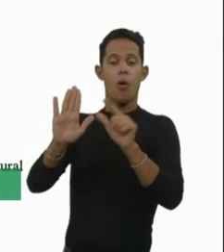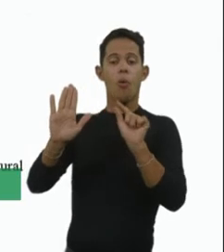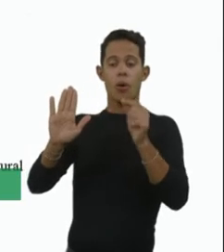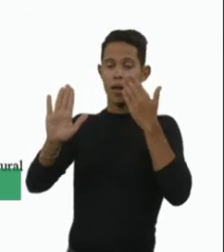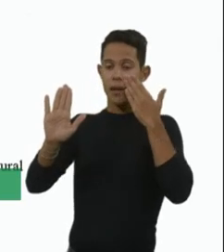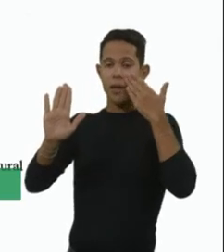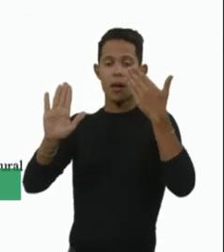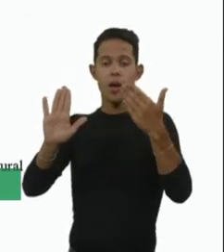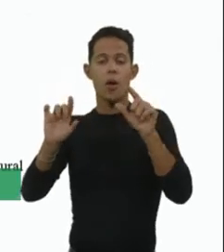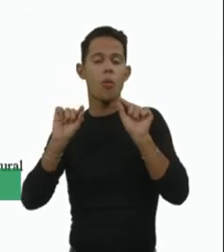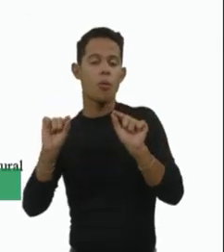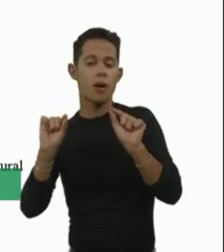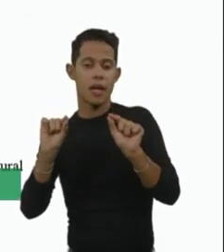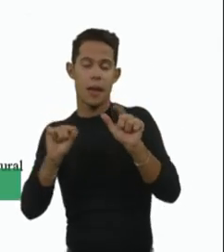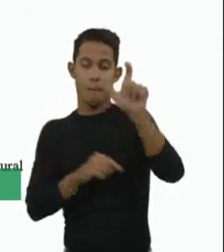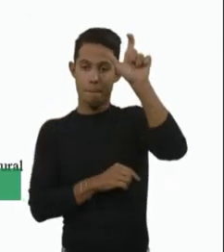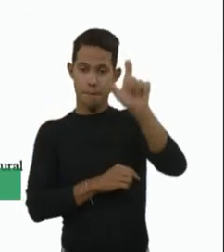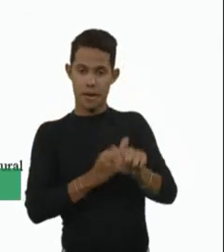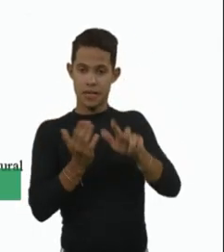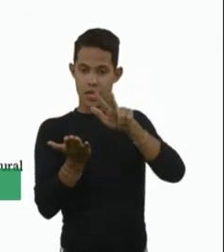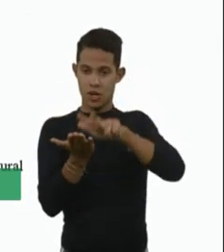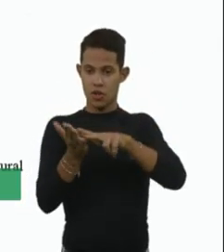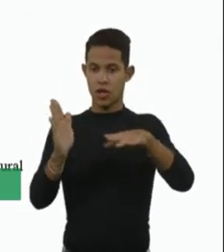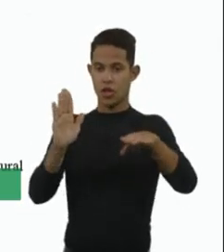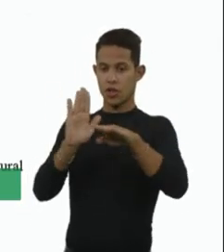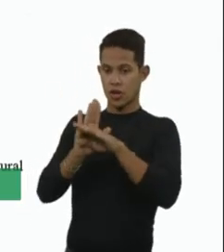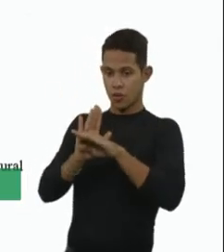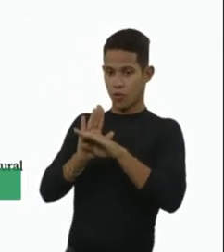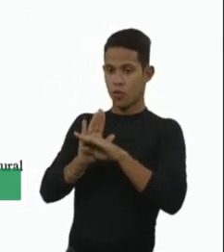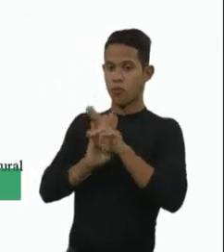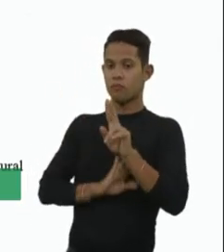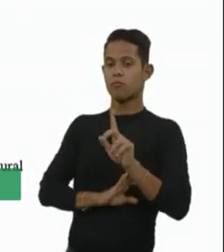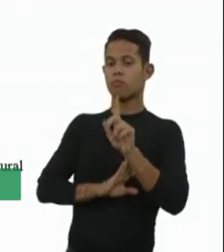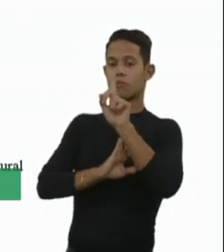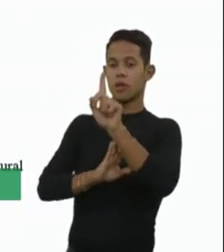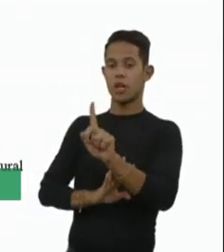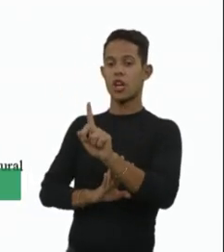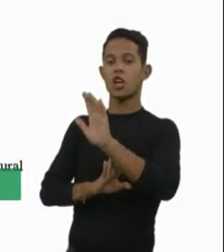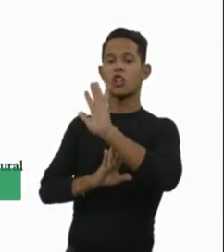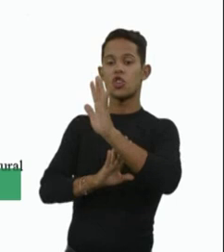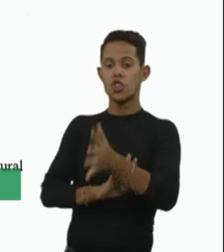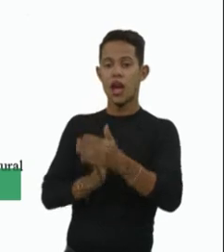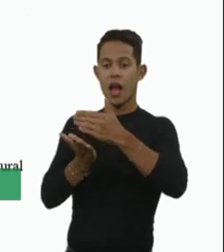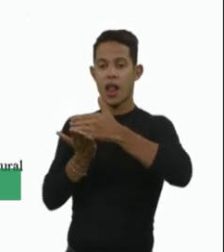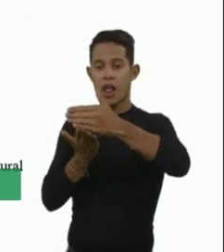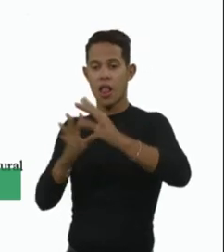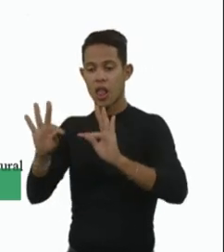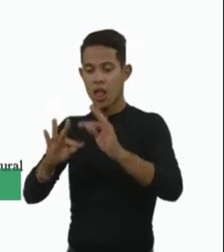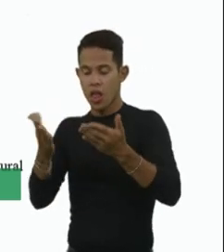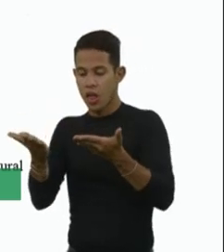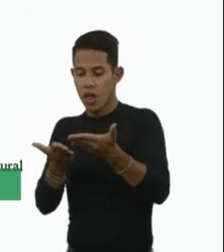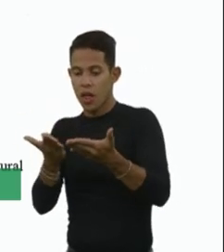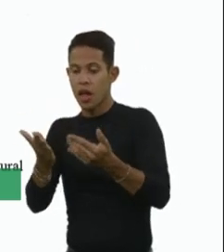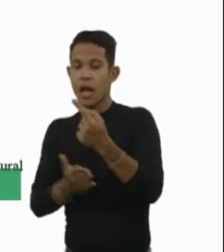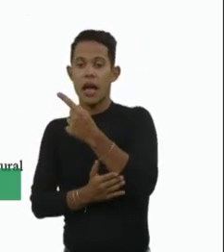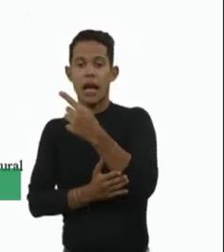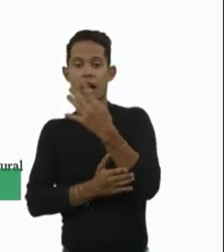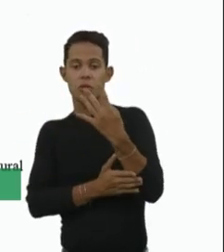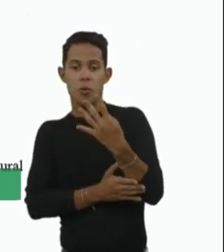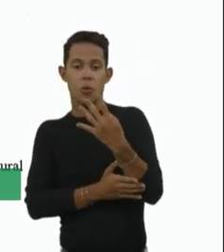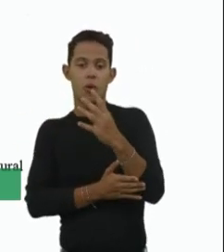chegam pela triagem, então, são com duas cópias, cuja média de início de tratamento ali com 14, 20 dias,